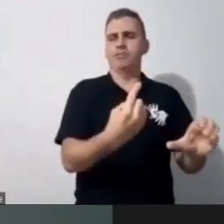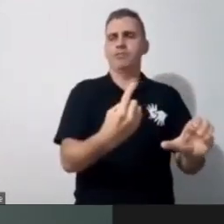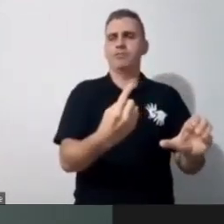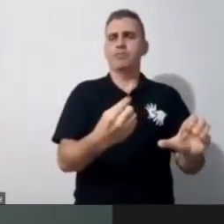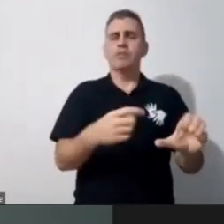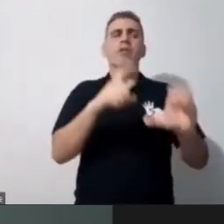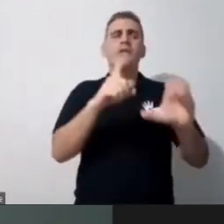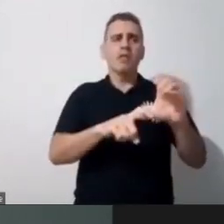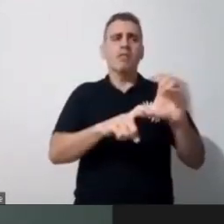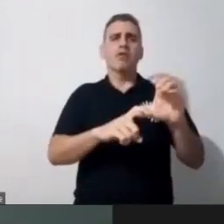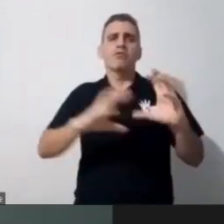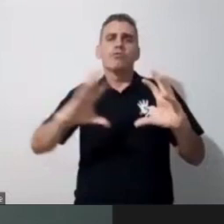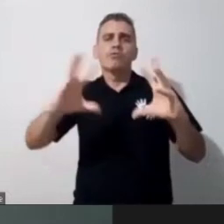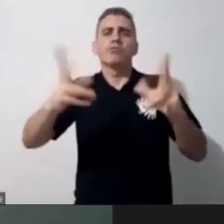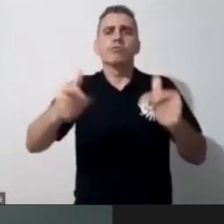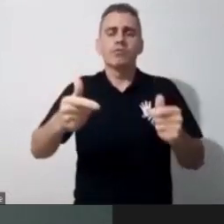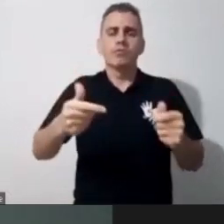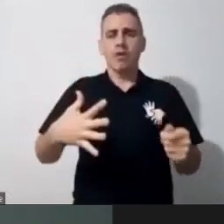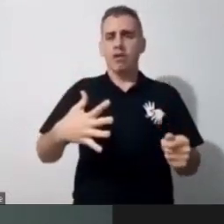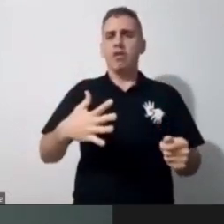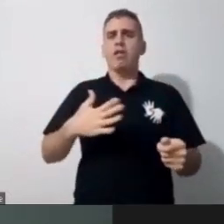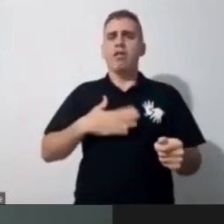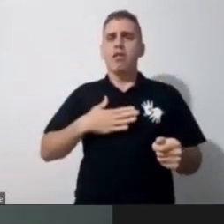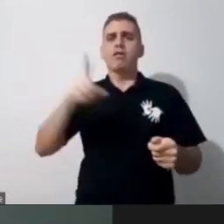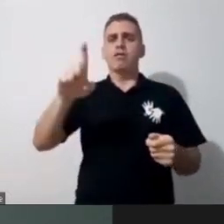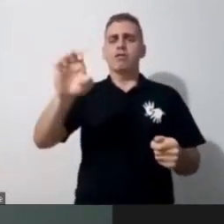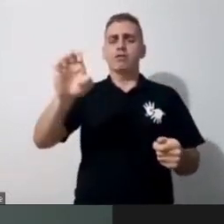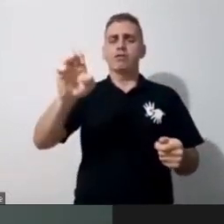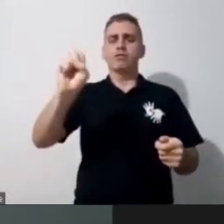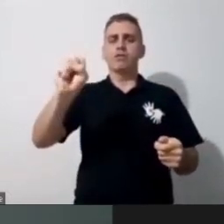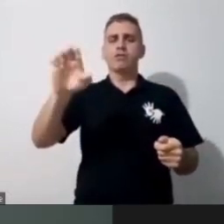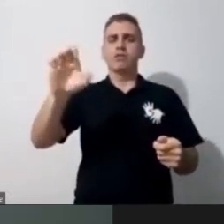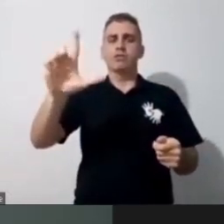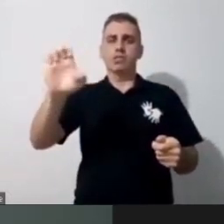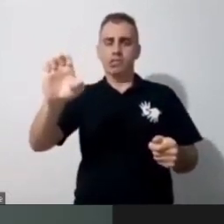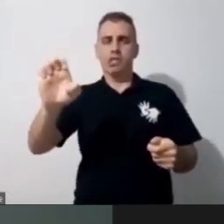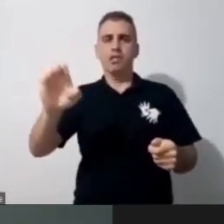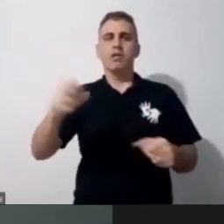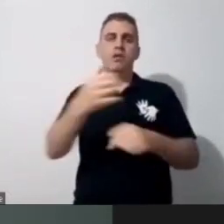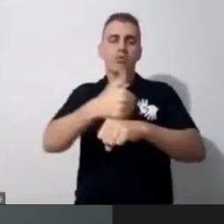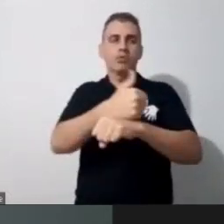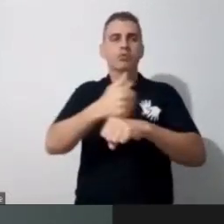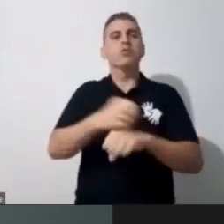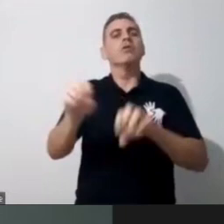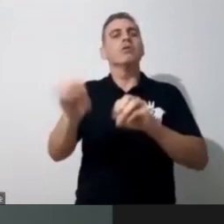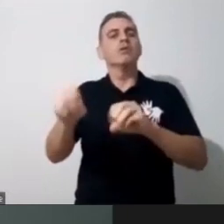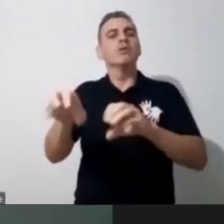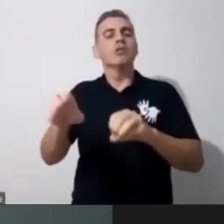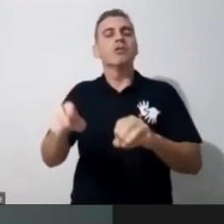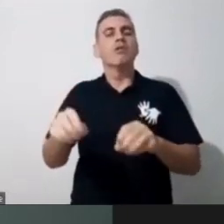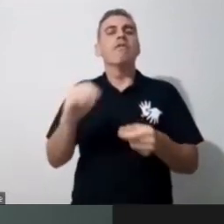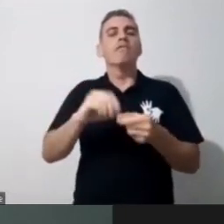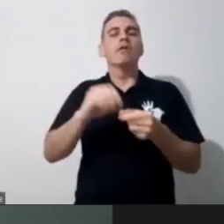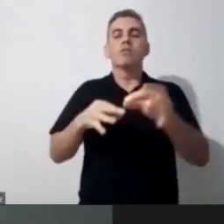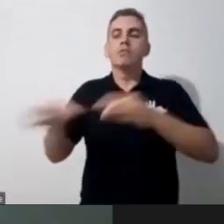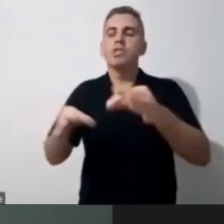eu, eu, Gisele, enquanto profissional da área da educação, tô fazendo pra que meu planejamento dê certo, né, eu